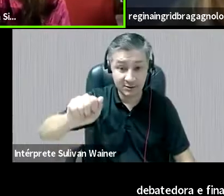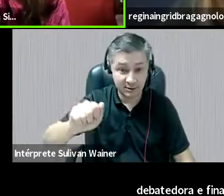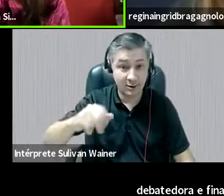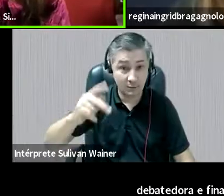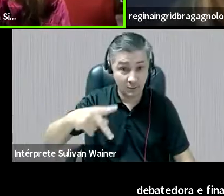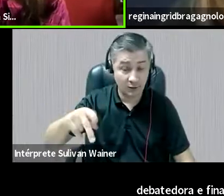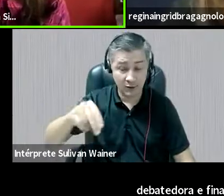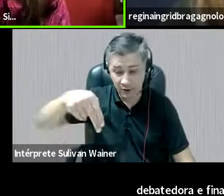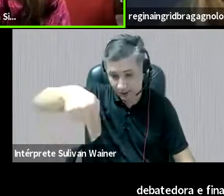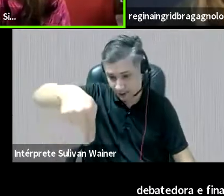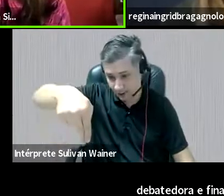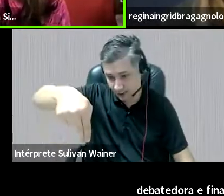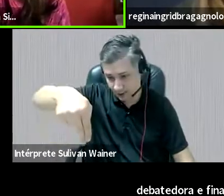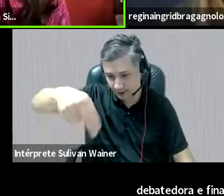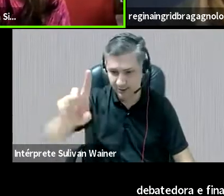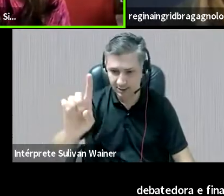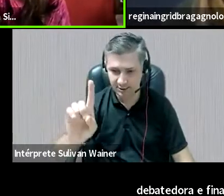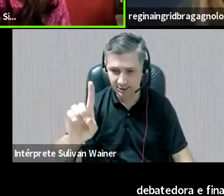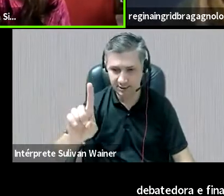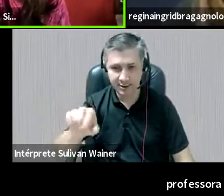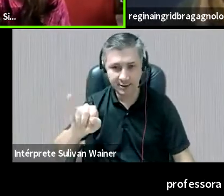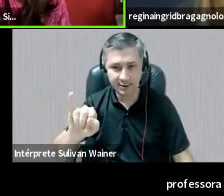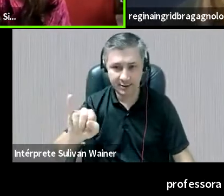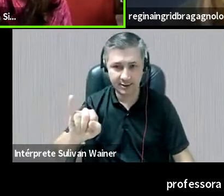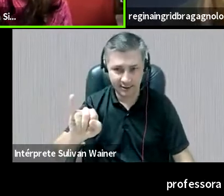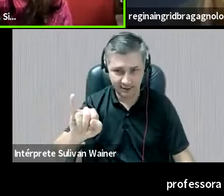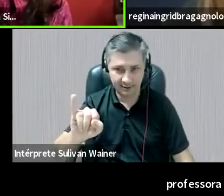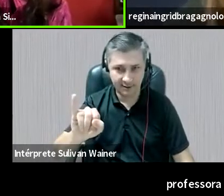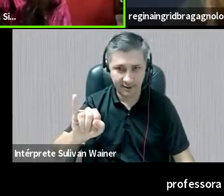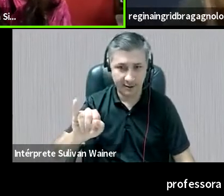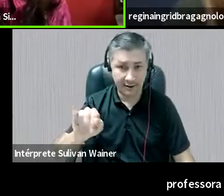do NDI. Ela tem...